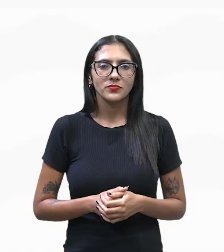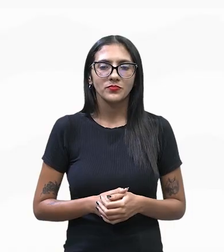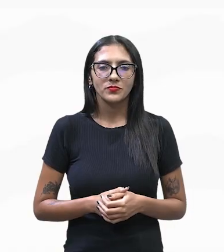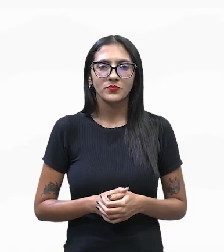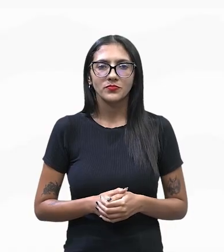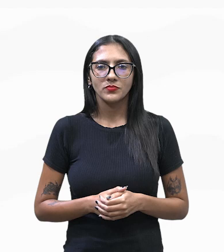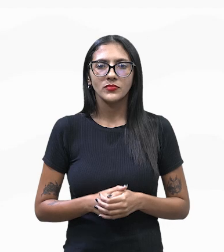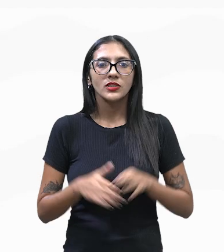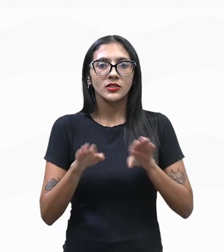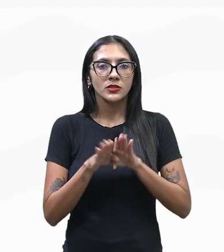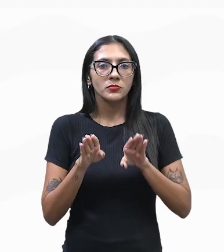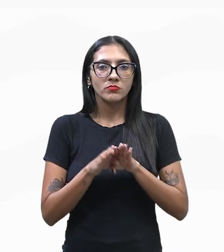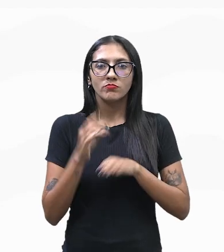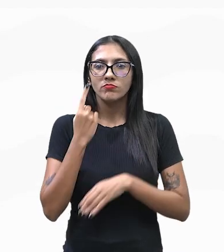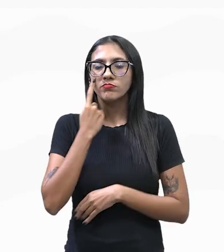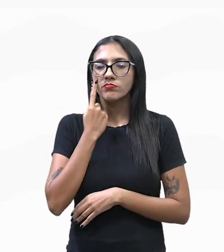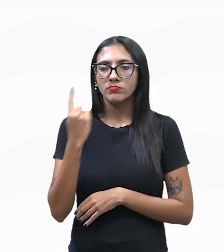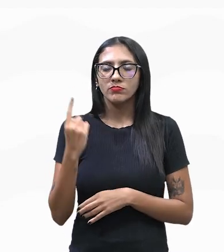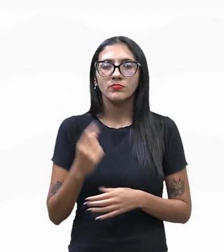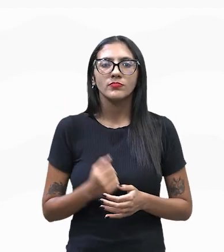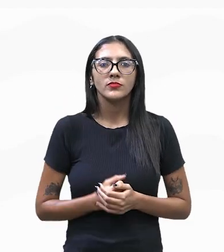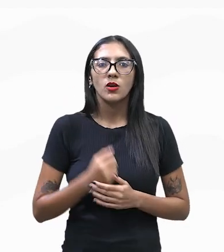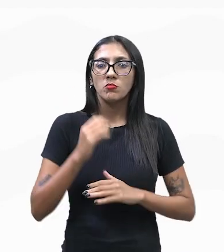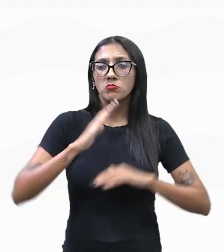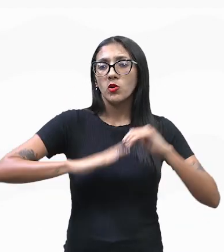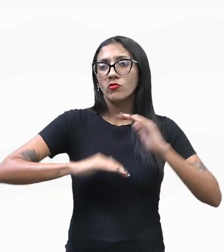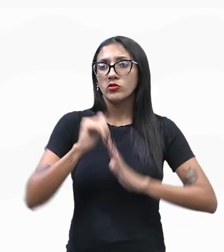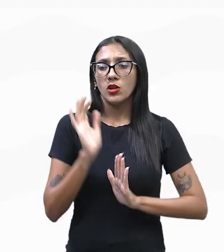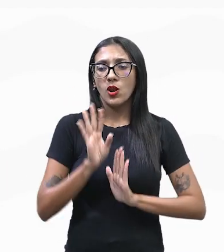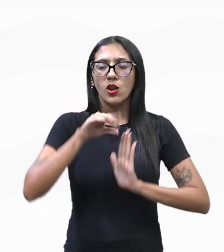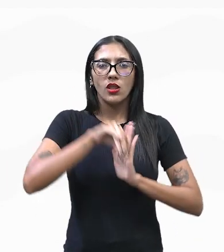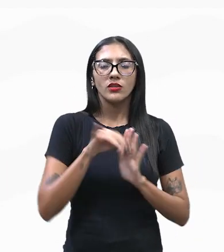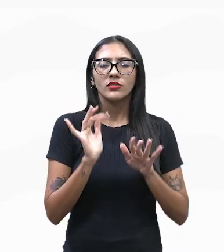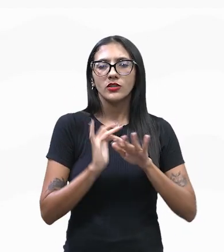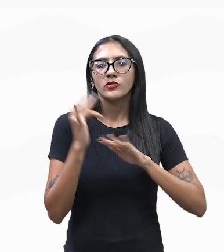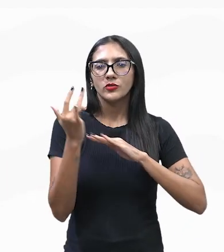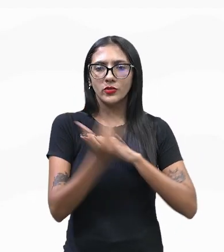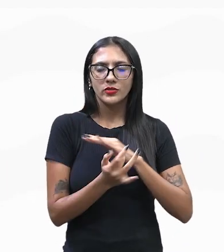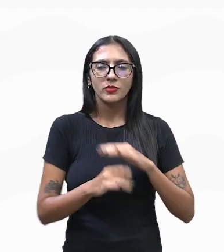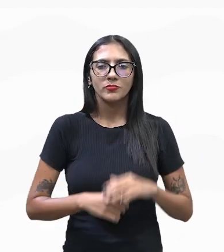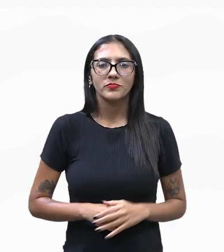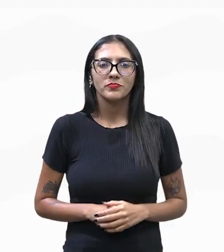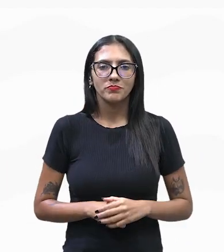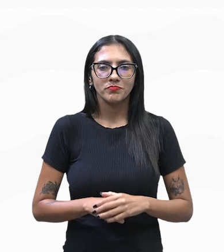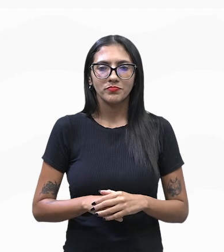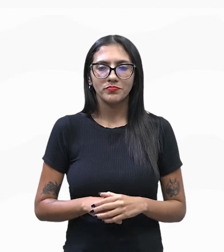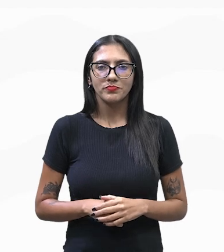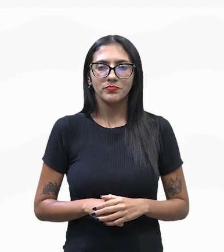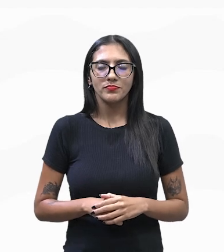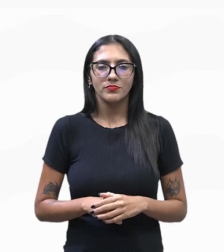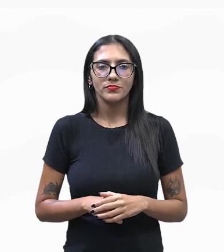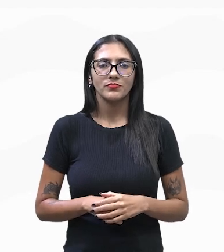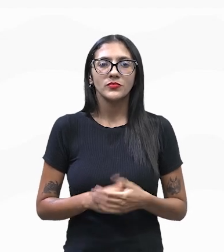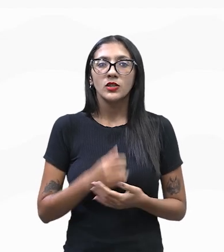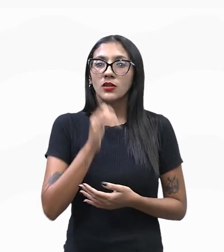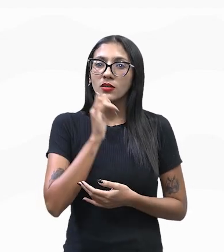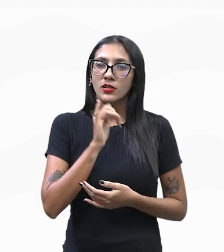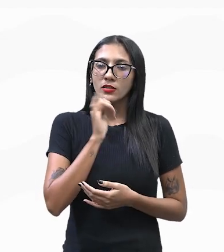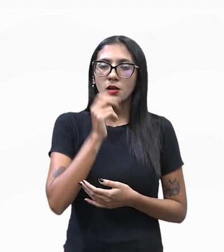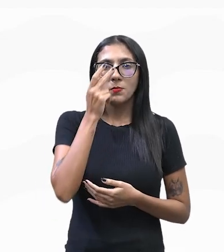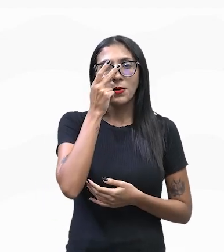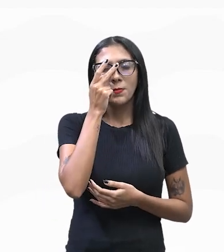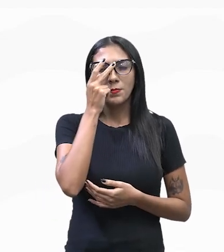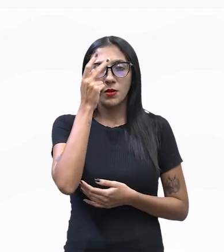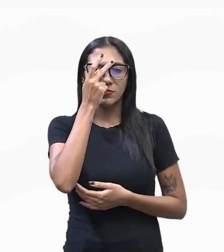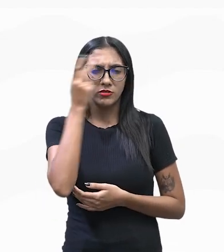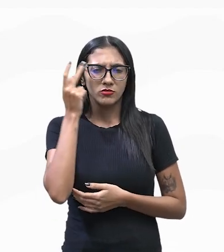marketing e influenciadores. Olha só, a professora acabou de falar, né? Essa ideia de pagar com arroba, né? Quando um influencer, né? Ele